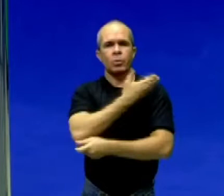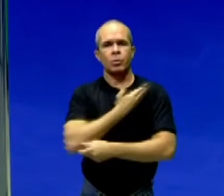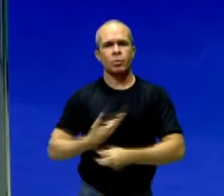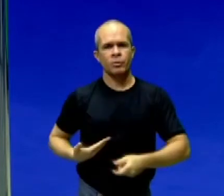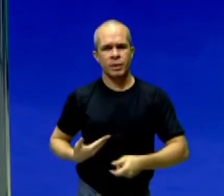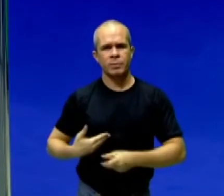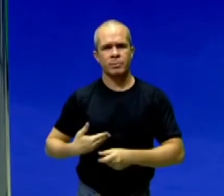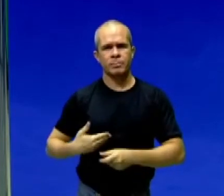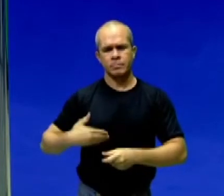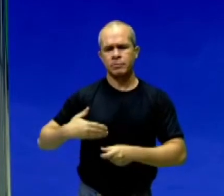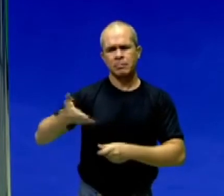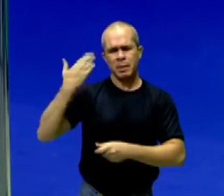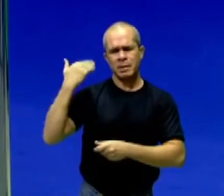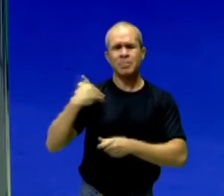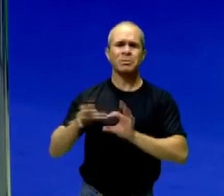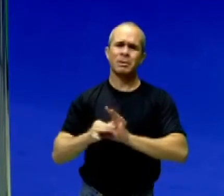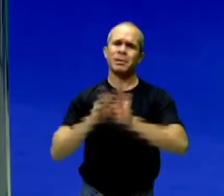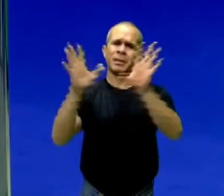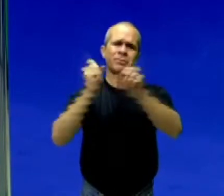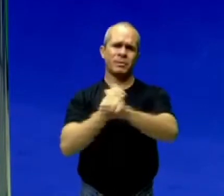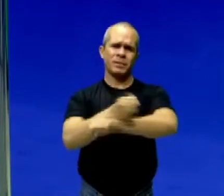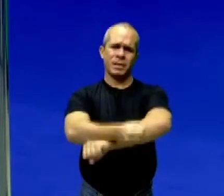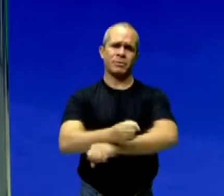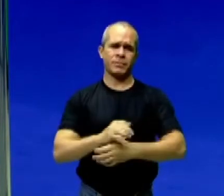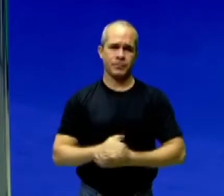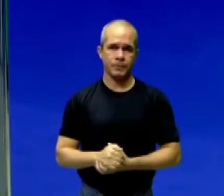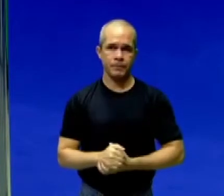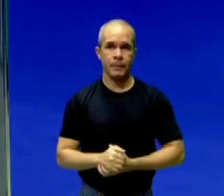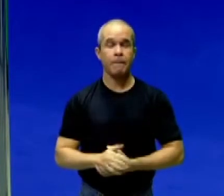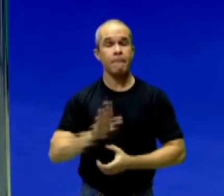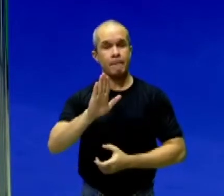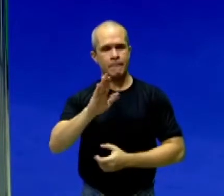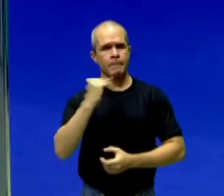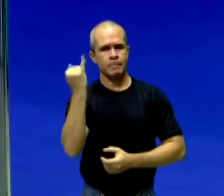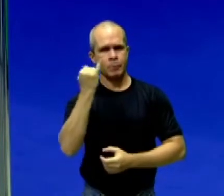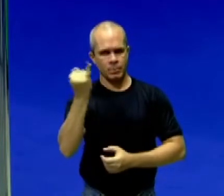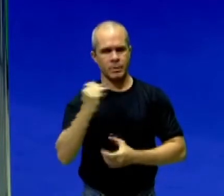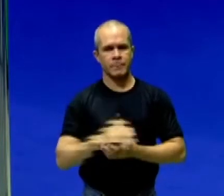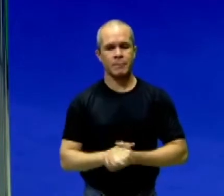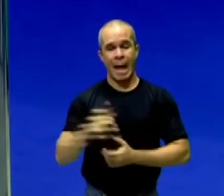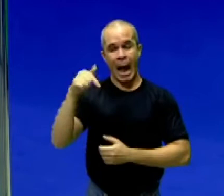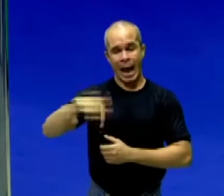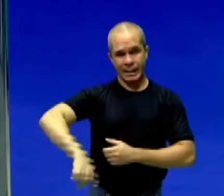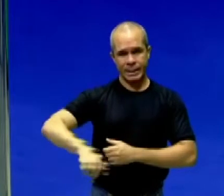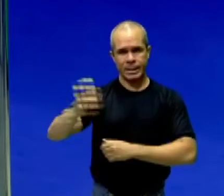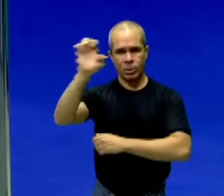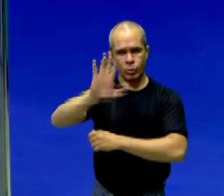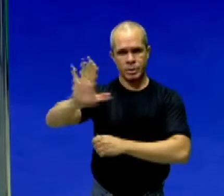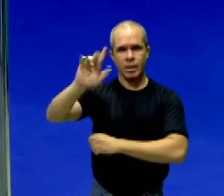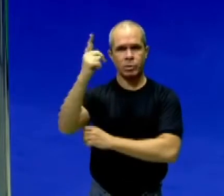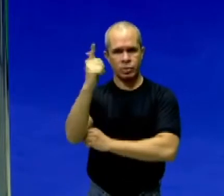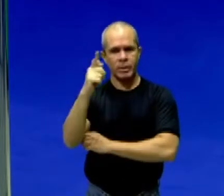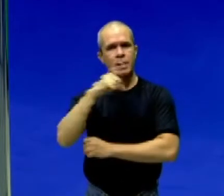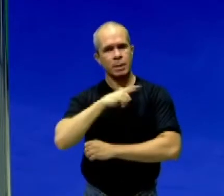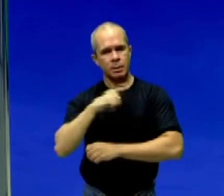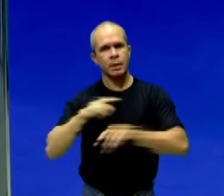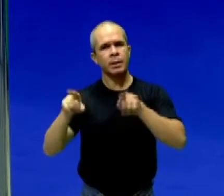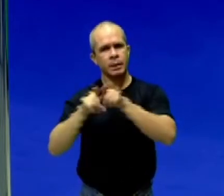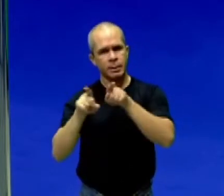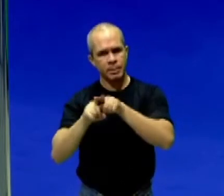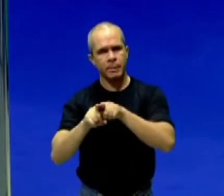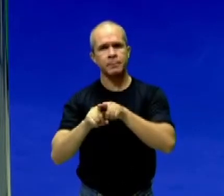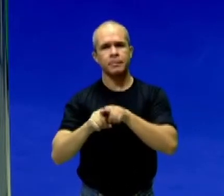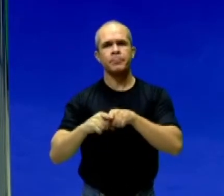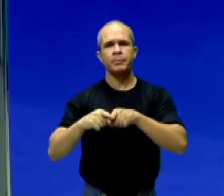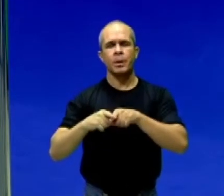para que tivesse a libertação. Olha que fato interessante. No estado de Goiás, nós temos registrado